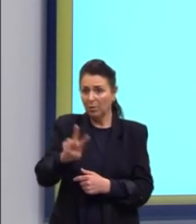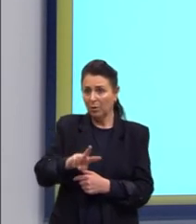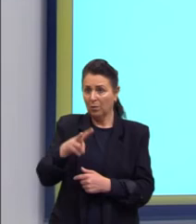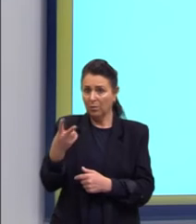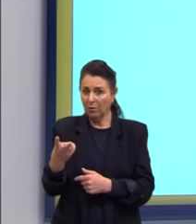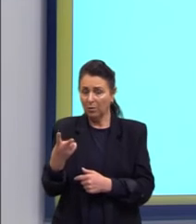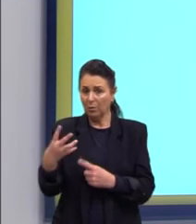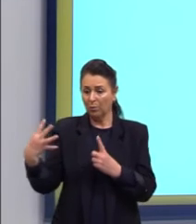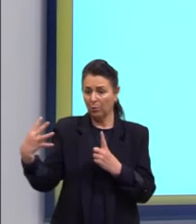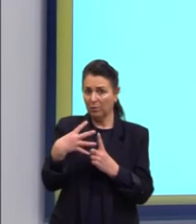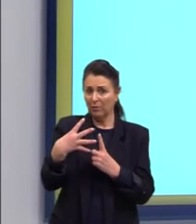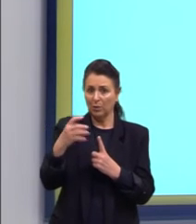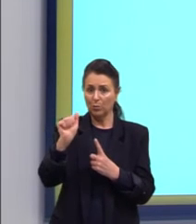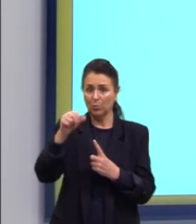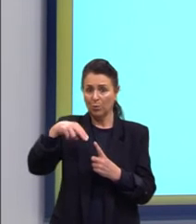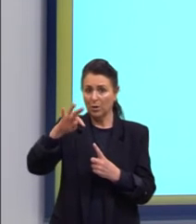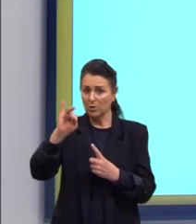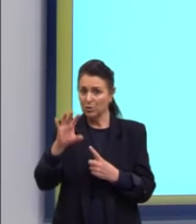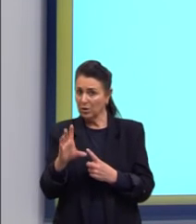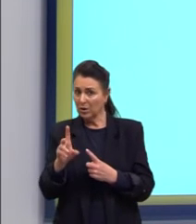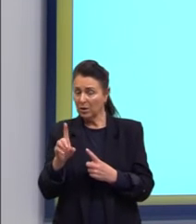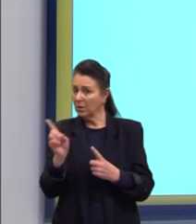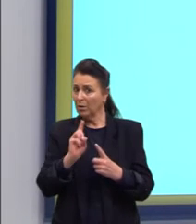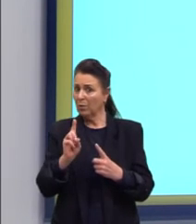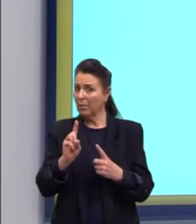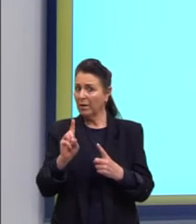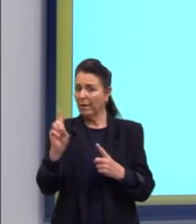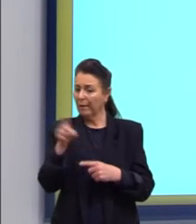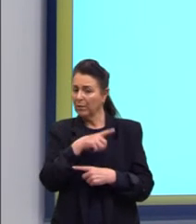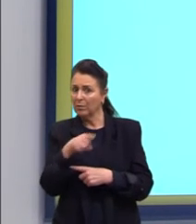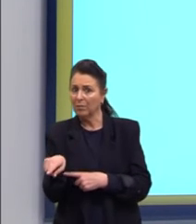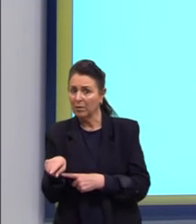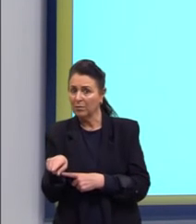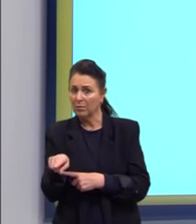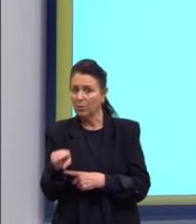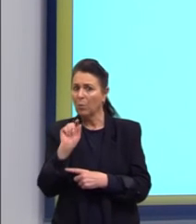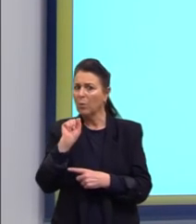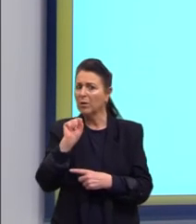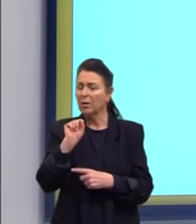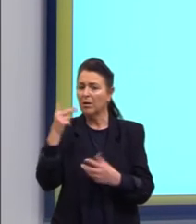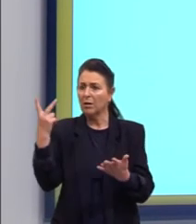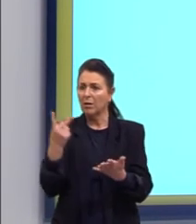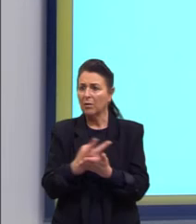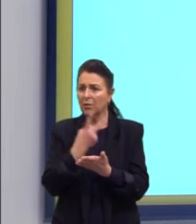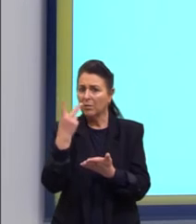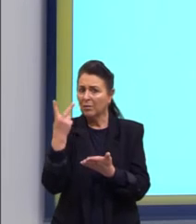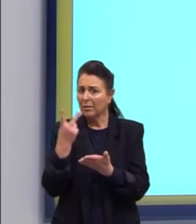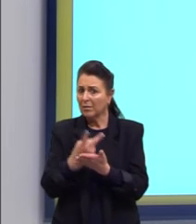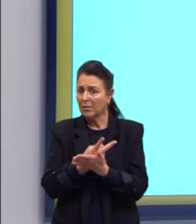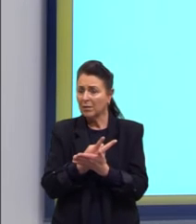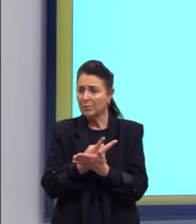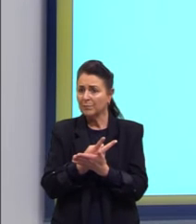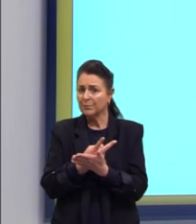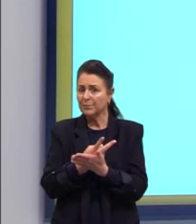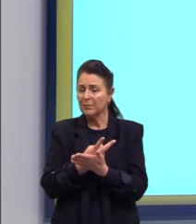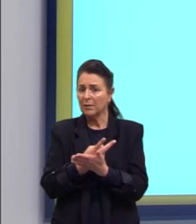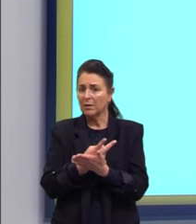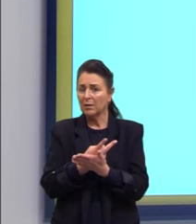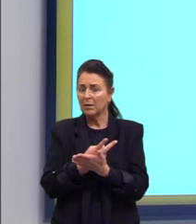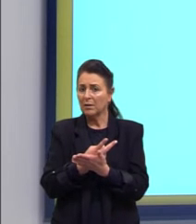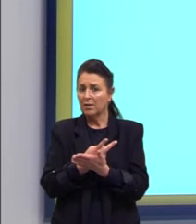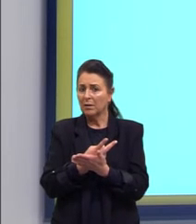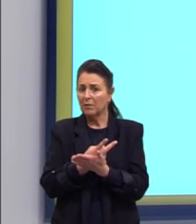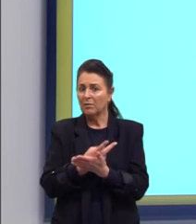do antibiótico não é anulado. O que vai acontecer é ser, vai matarem,